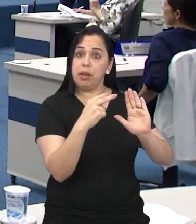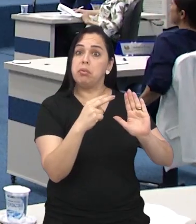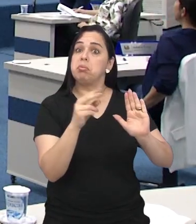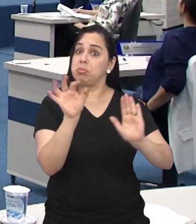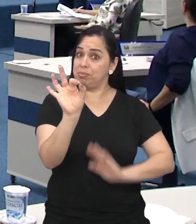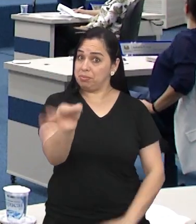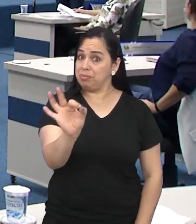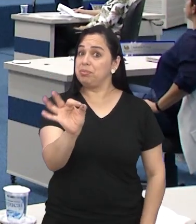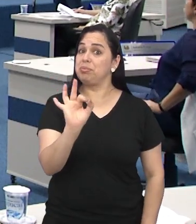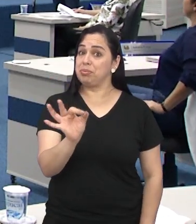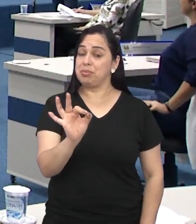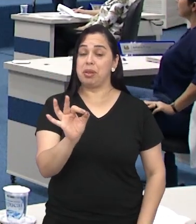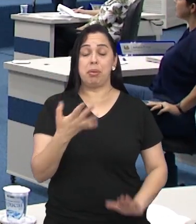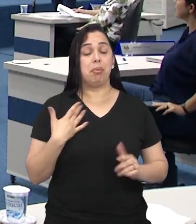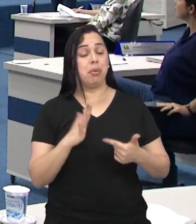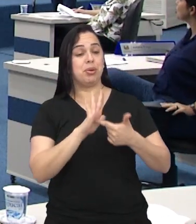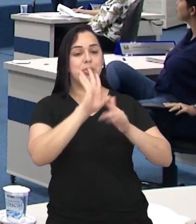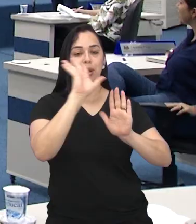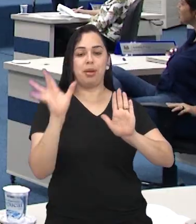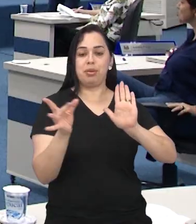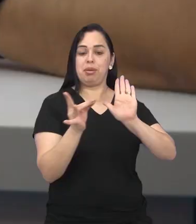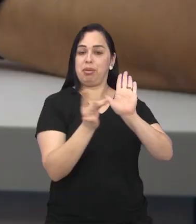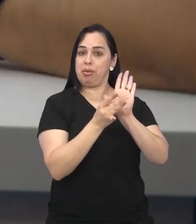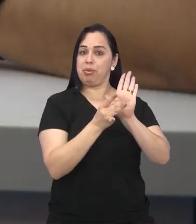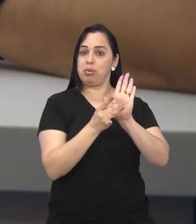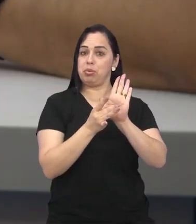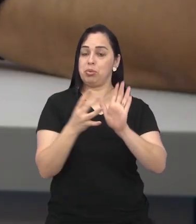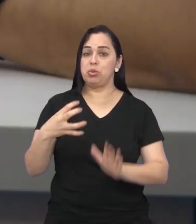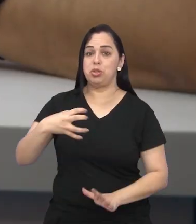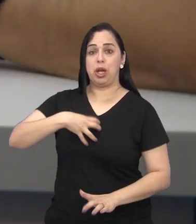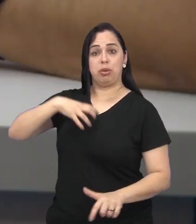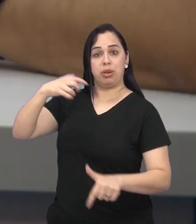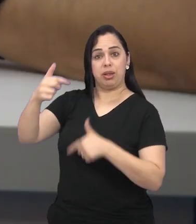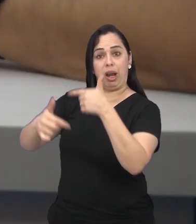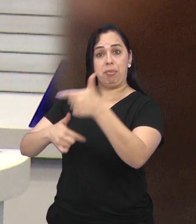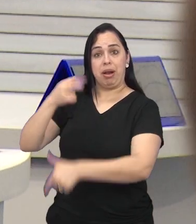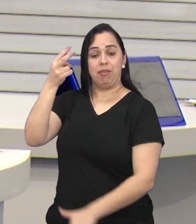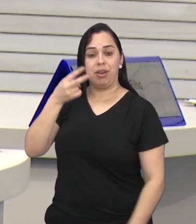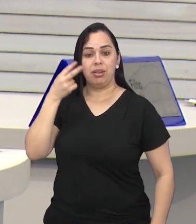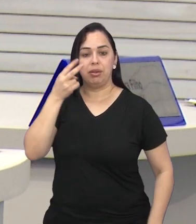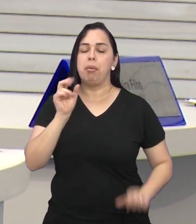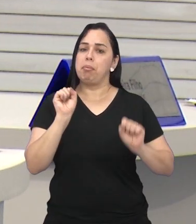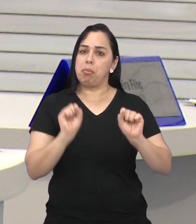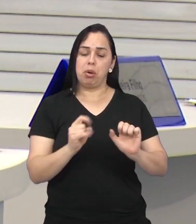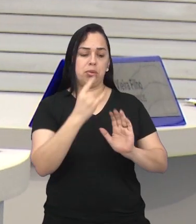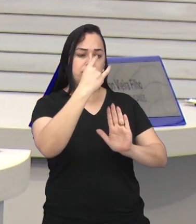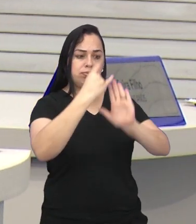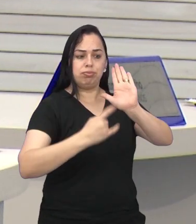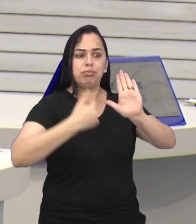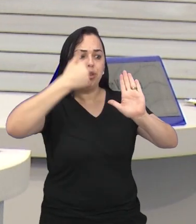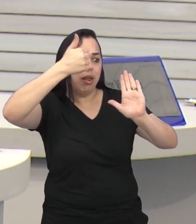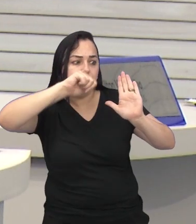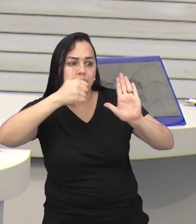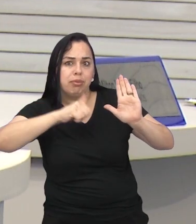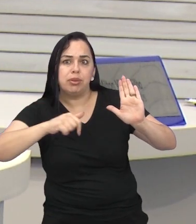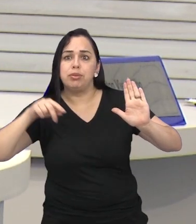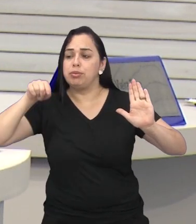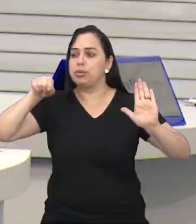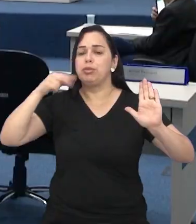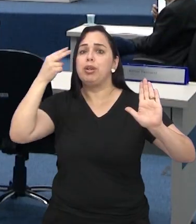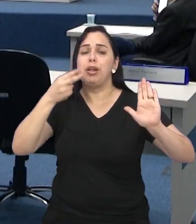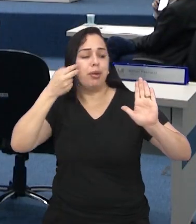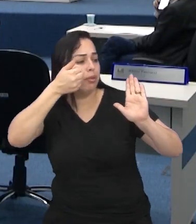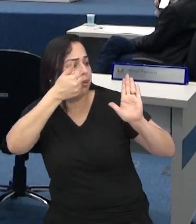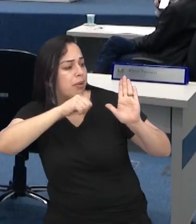Isso mesmo! Para dar transparência às ações do Legislativo, é possível conferir quais serão os documentos apreciados pelos